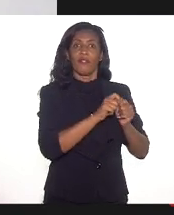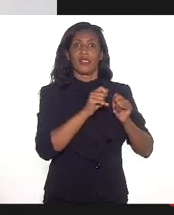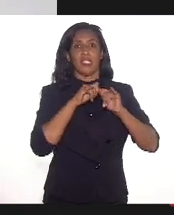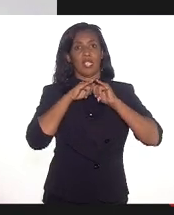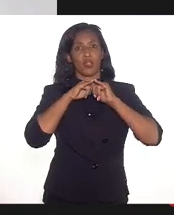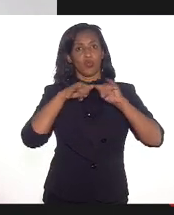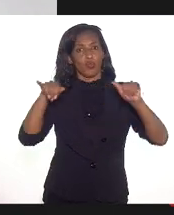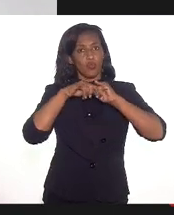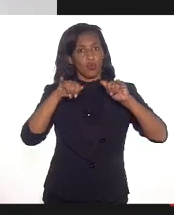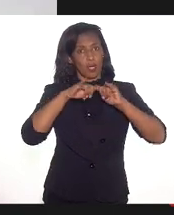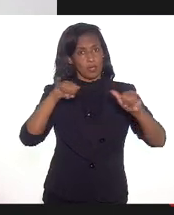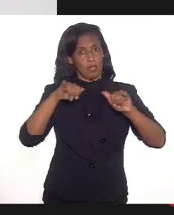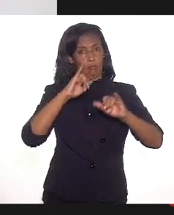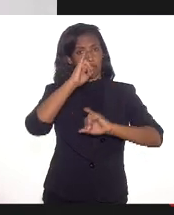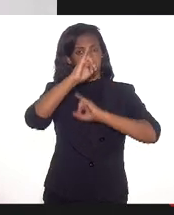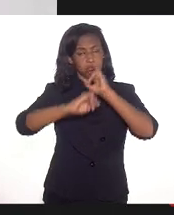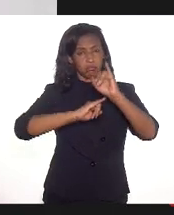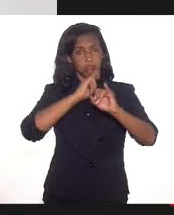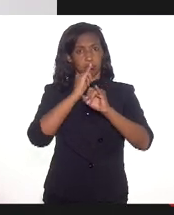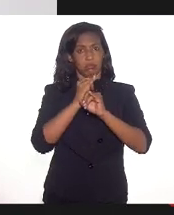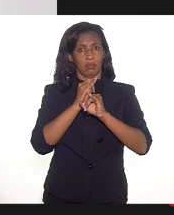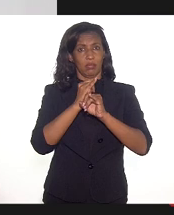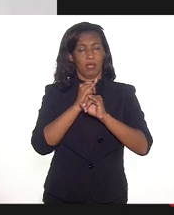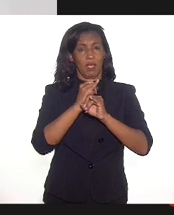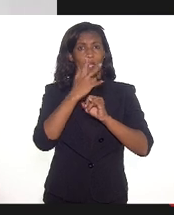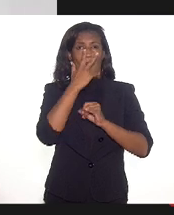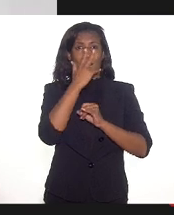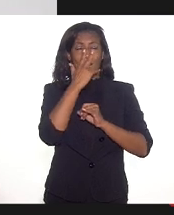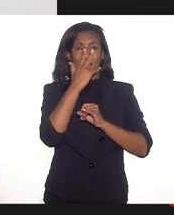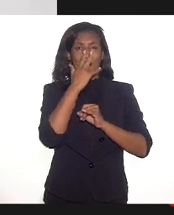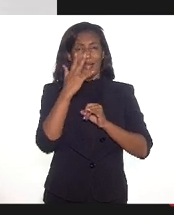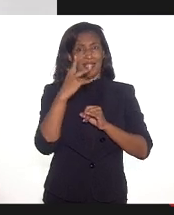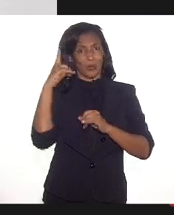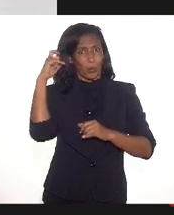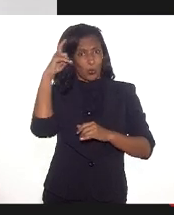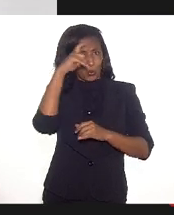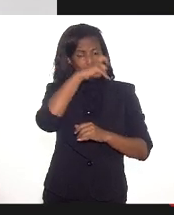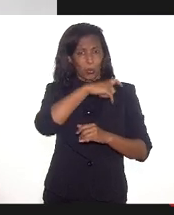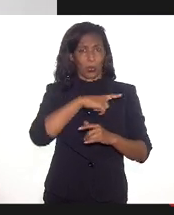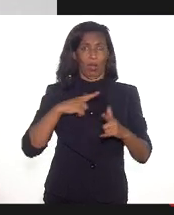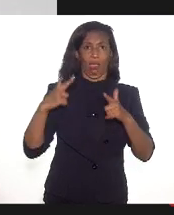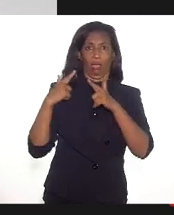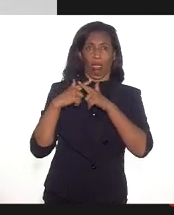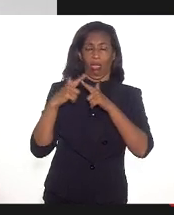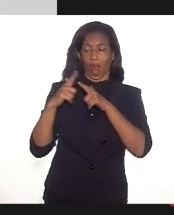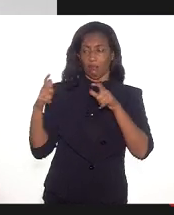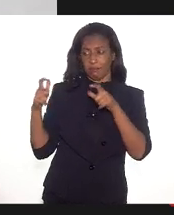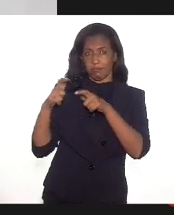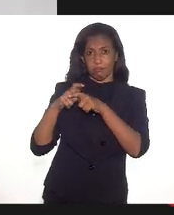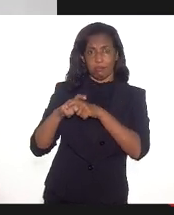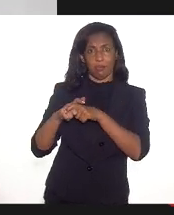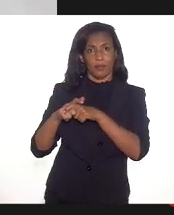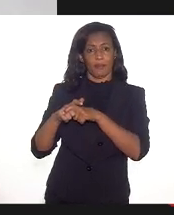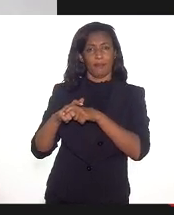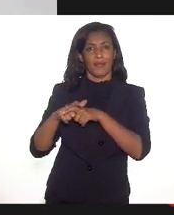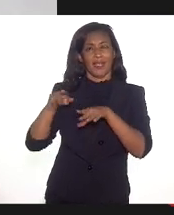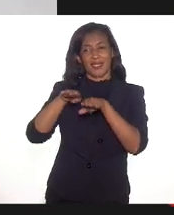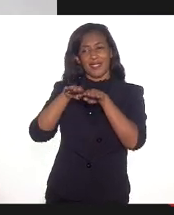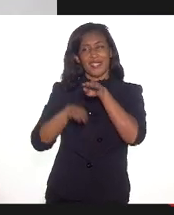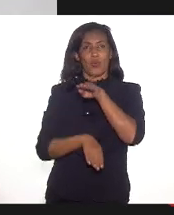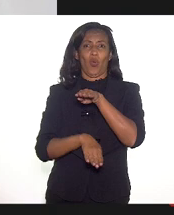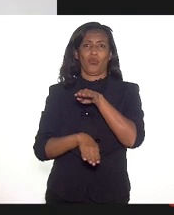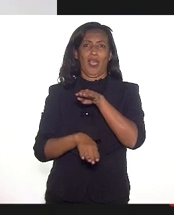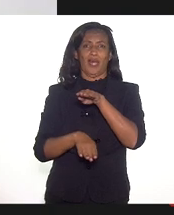digamos assim, sendo exprimido por esse gargalo de que existe uma enorme desigualdade digital